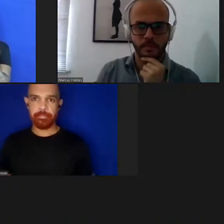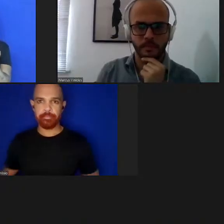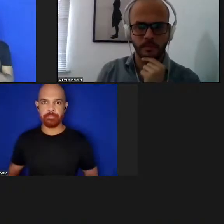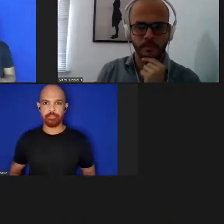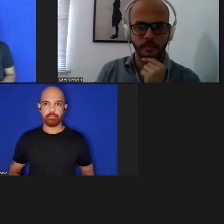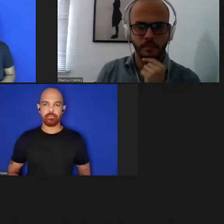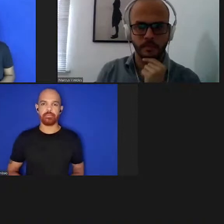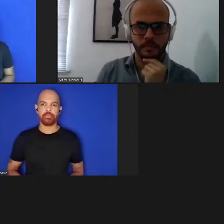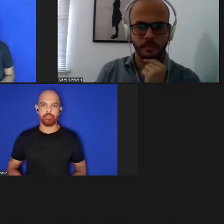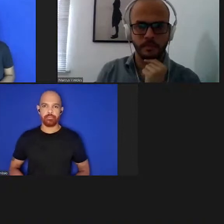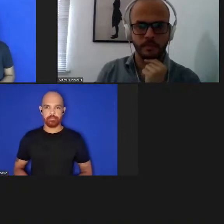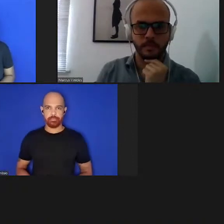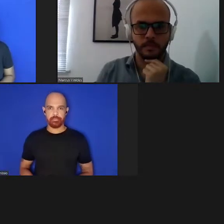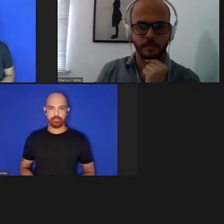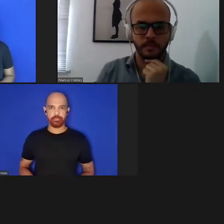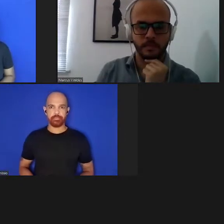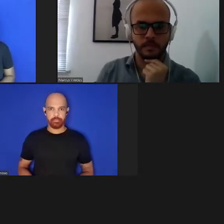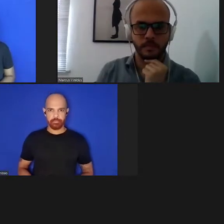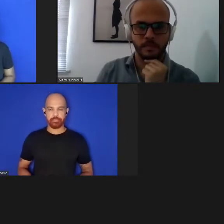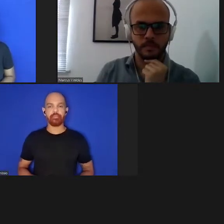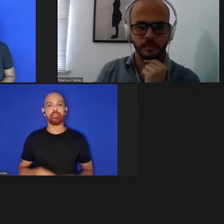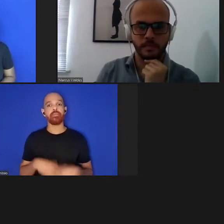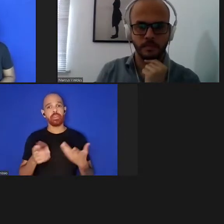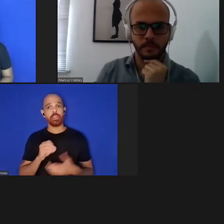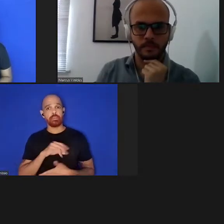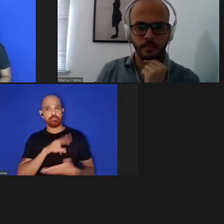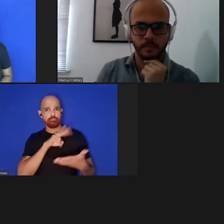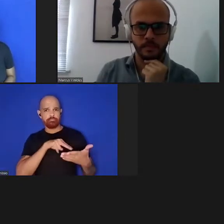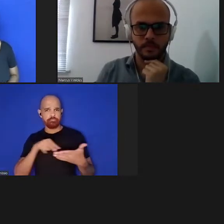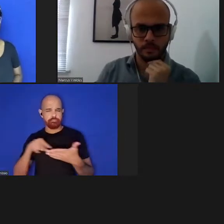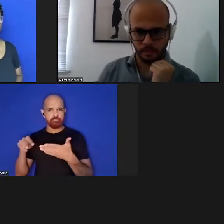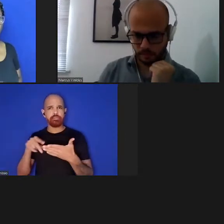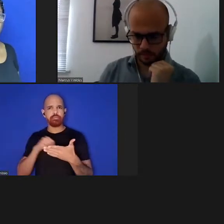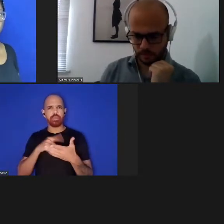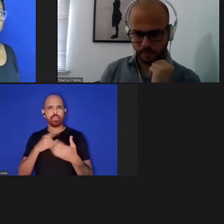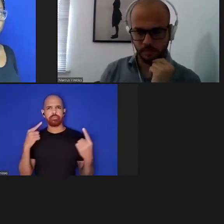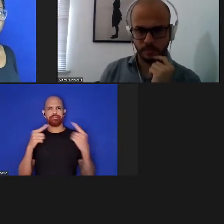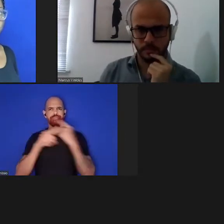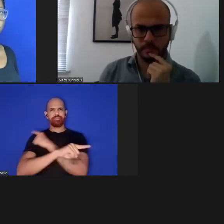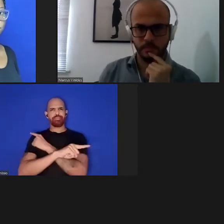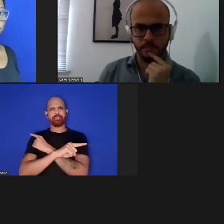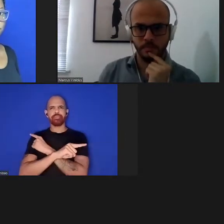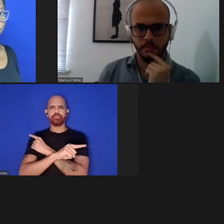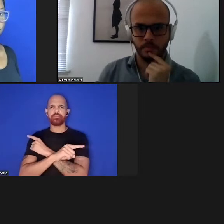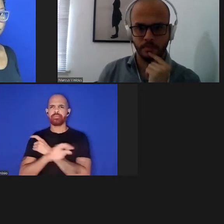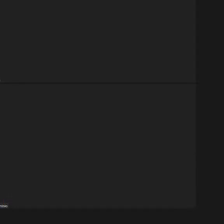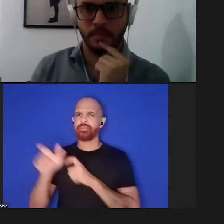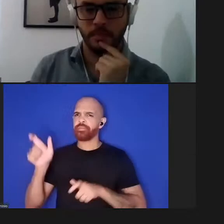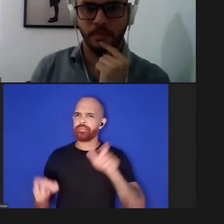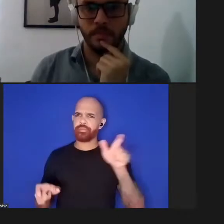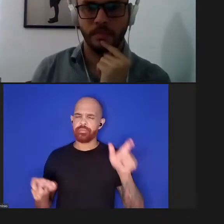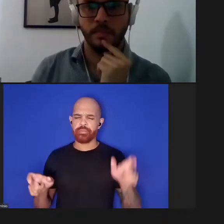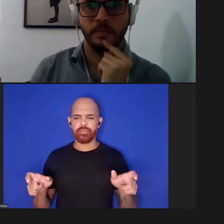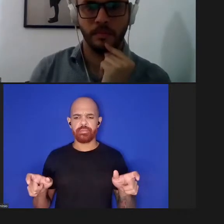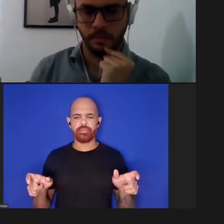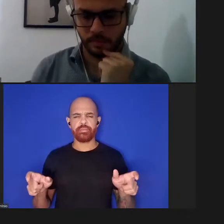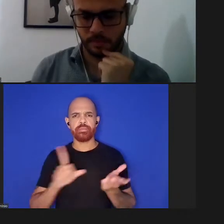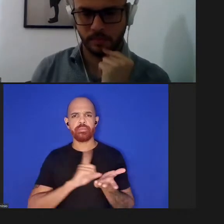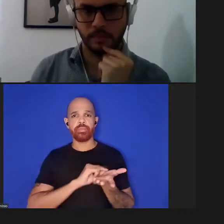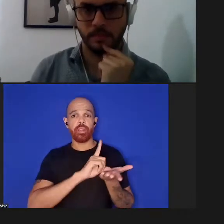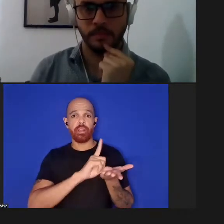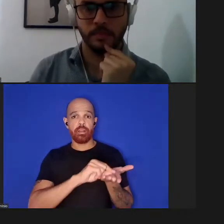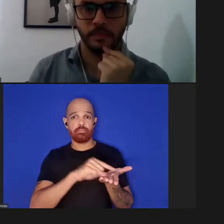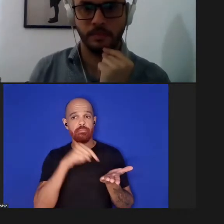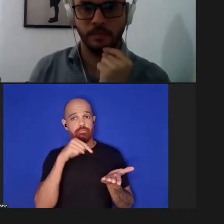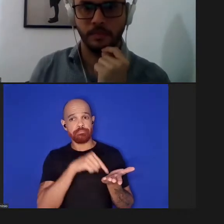com muita frequência elas são contraditórias em relação ao paper em si